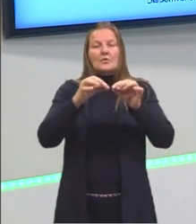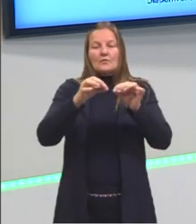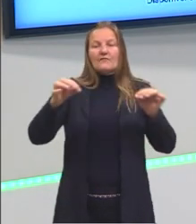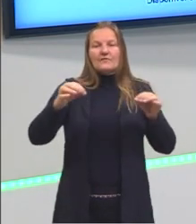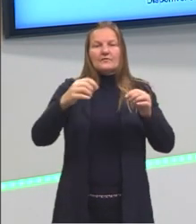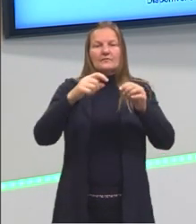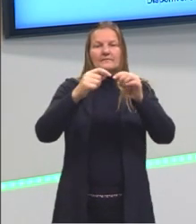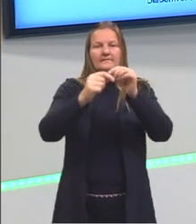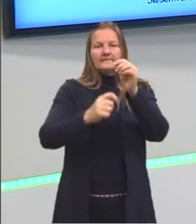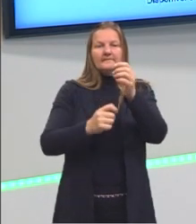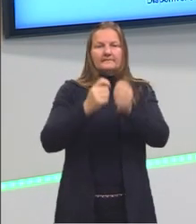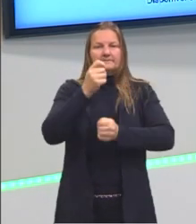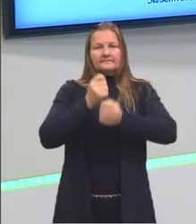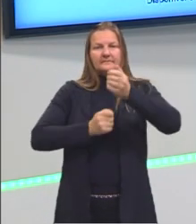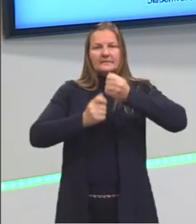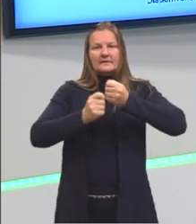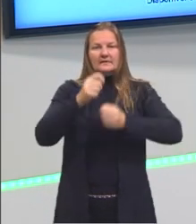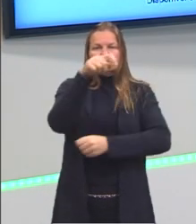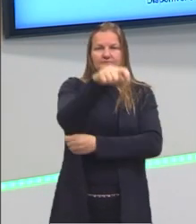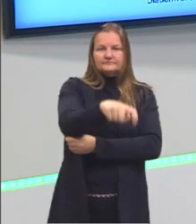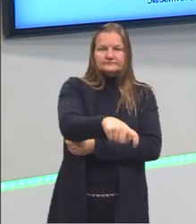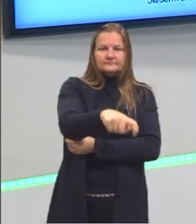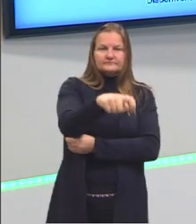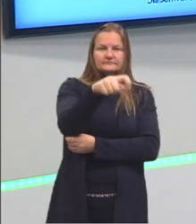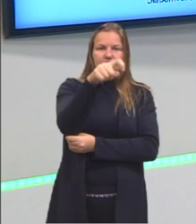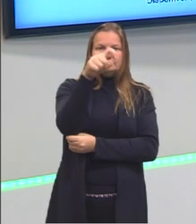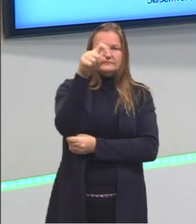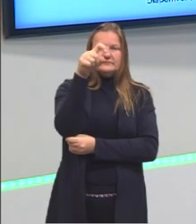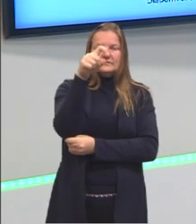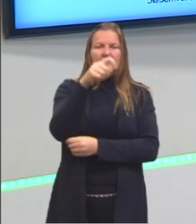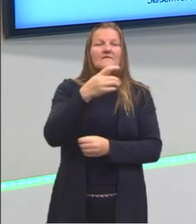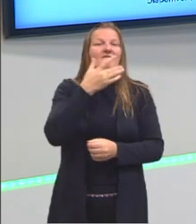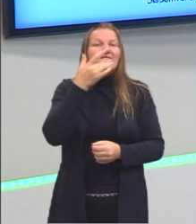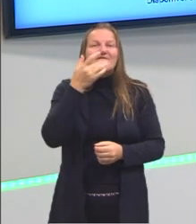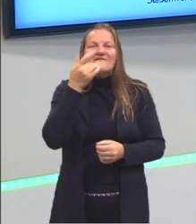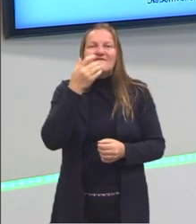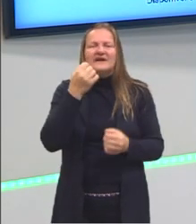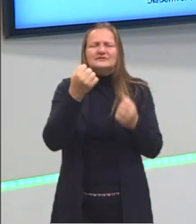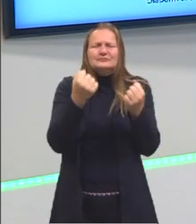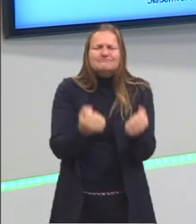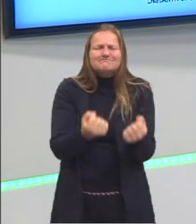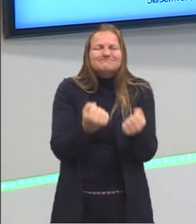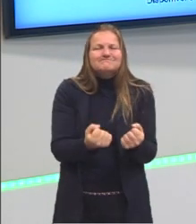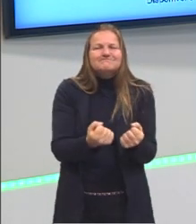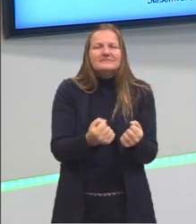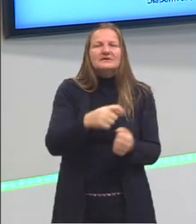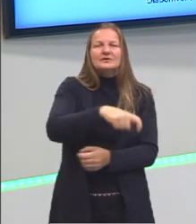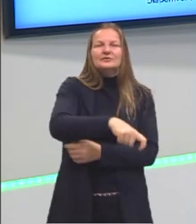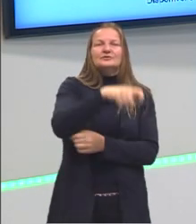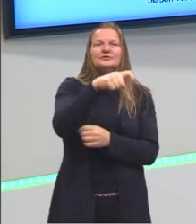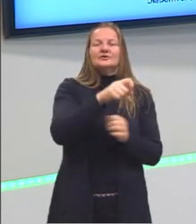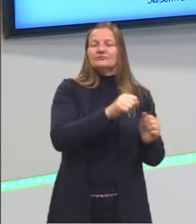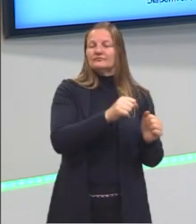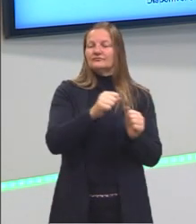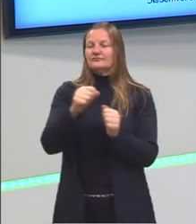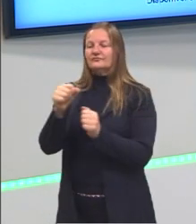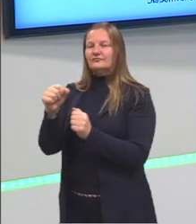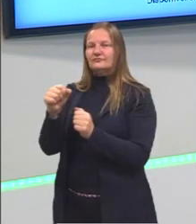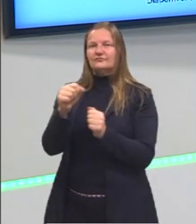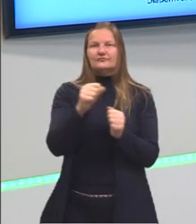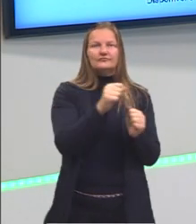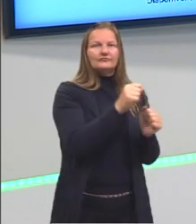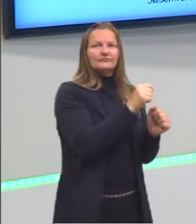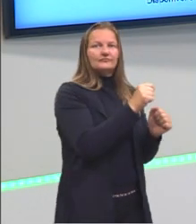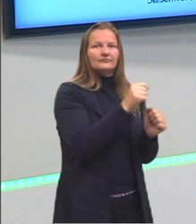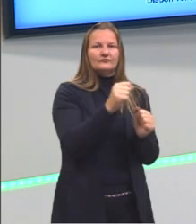auxiliar nesse processo de transportar objetos muito pesados e facilitar para não precisar então